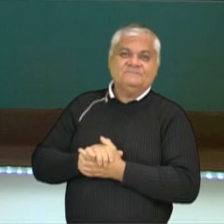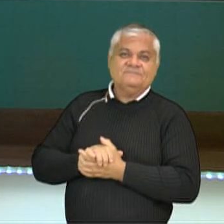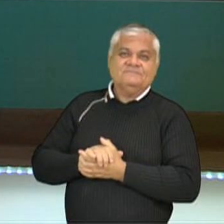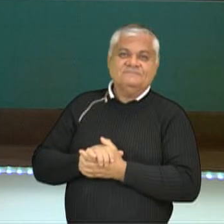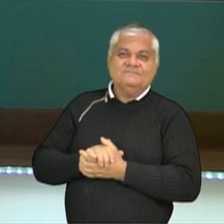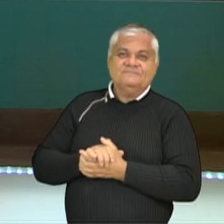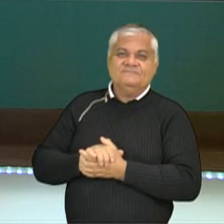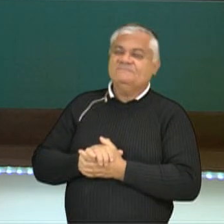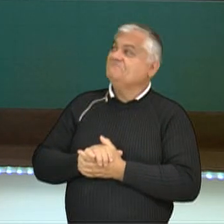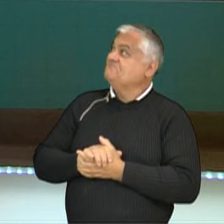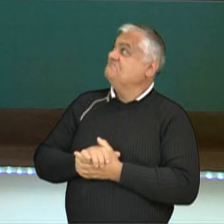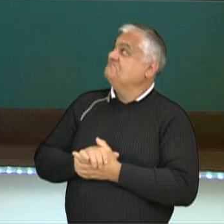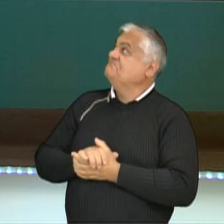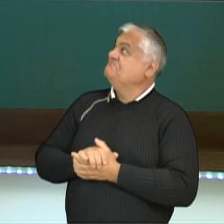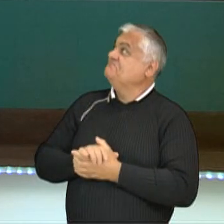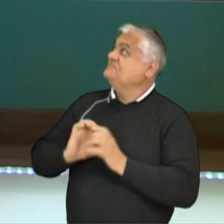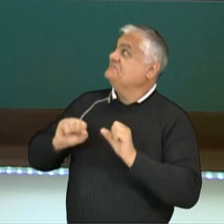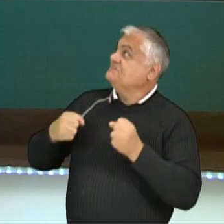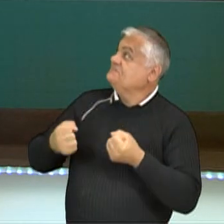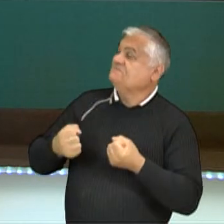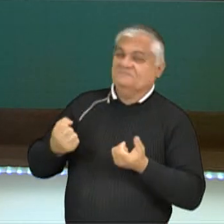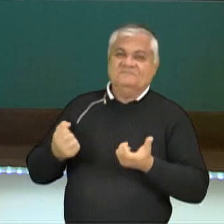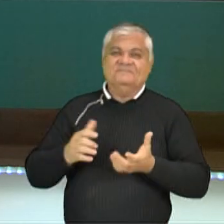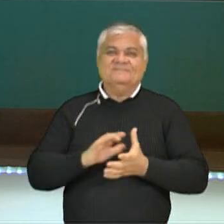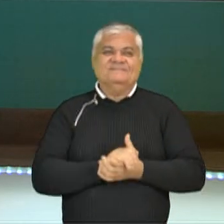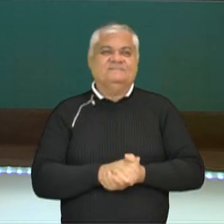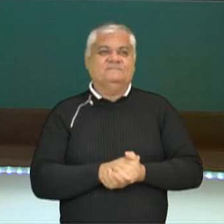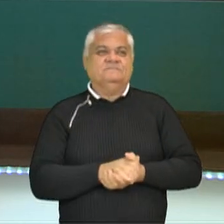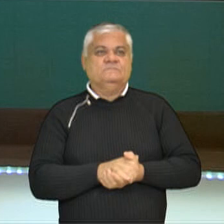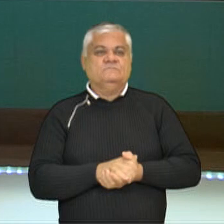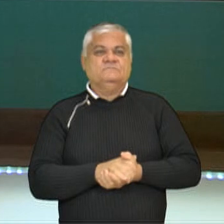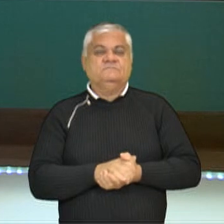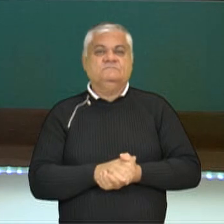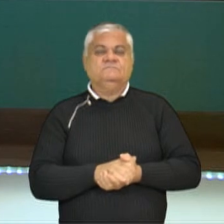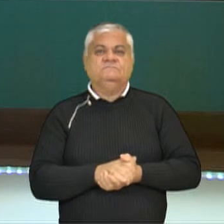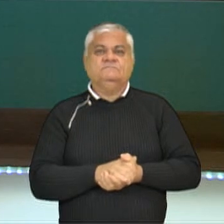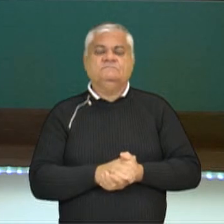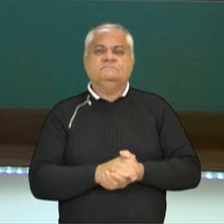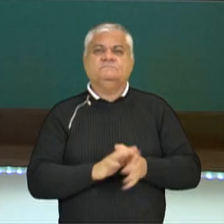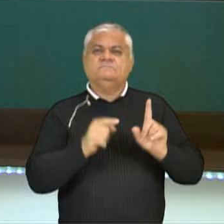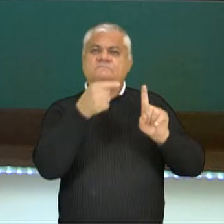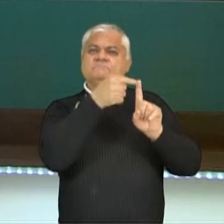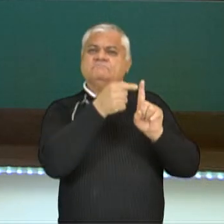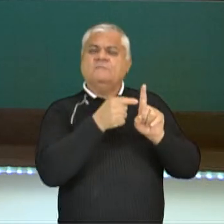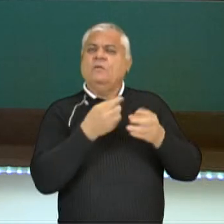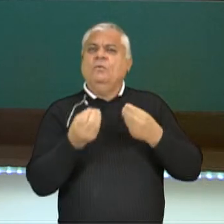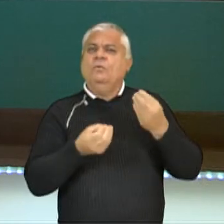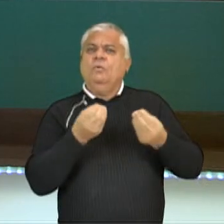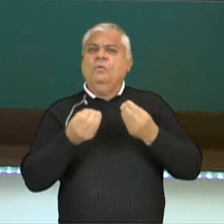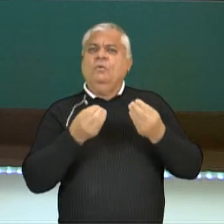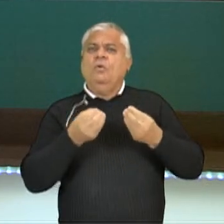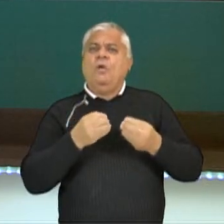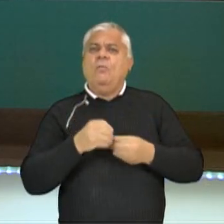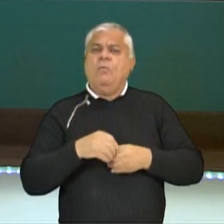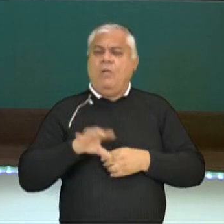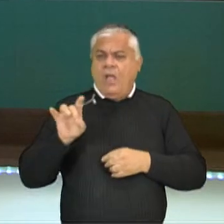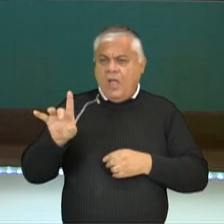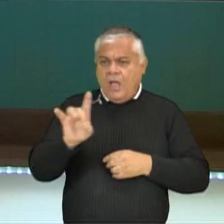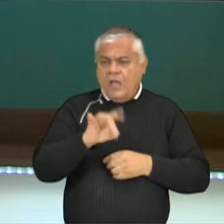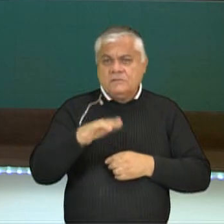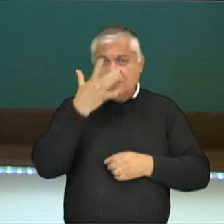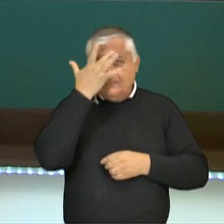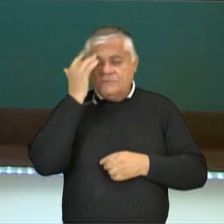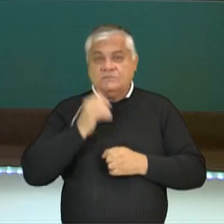Então, tentando defender e atacar. A classificação do golbol. Como que os atletas eles são classificados?